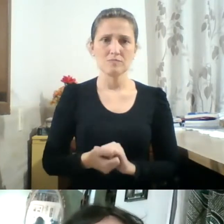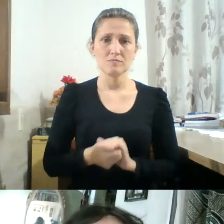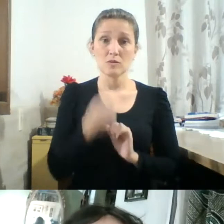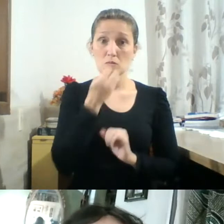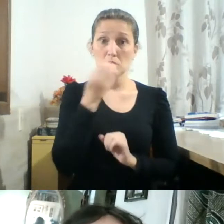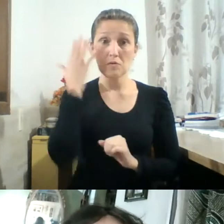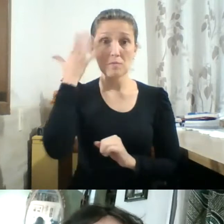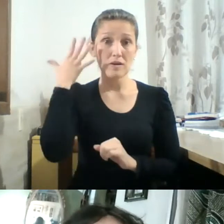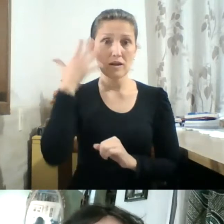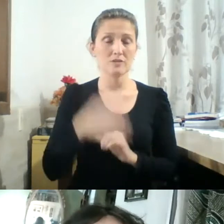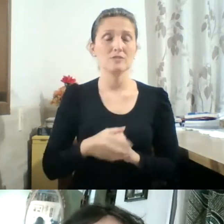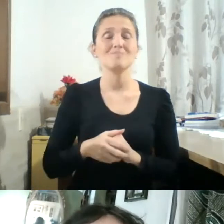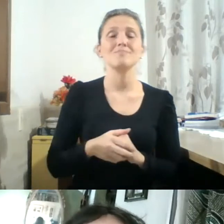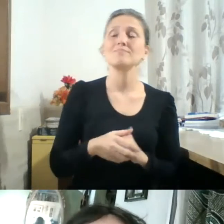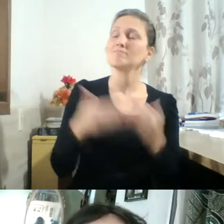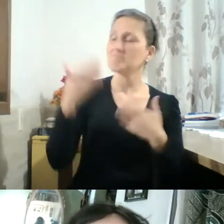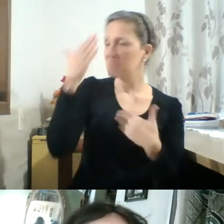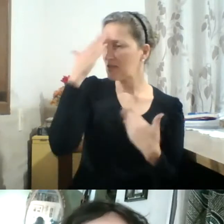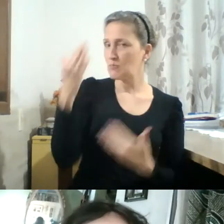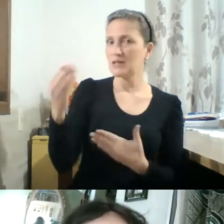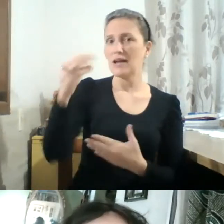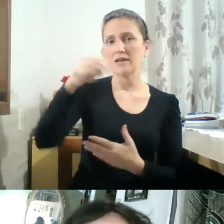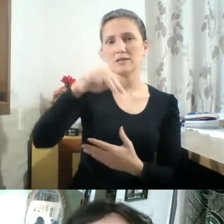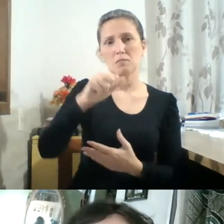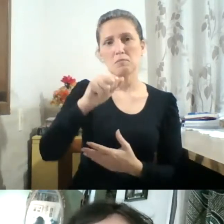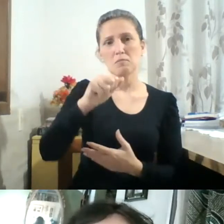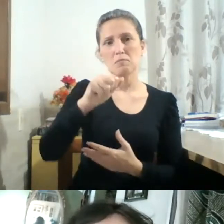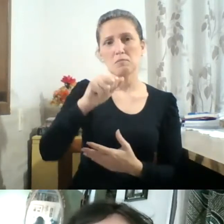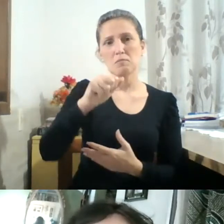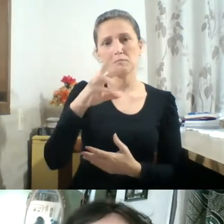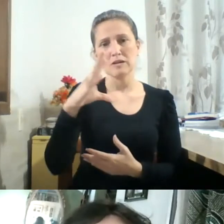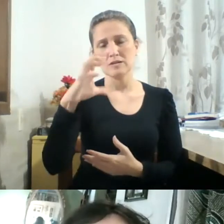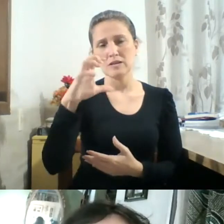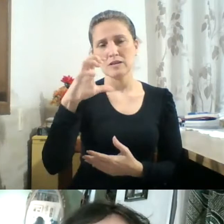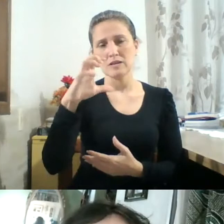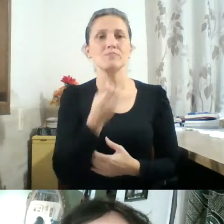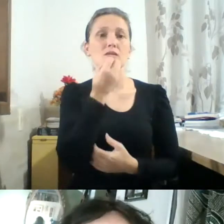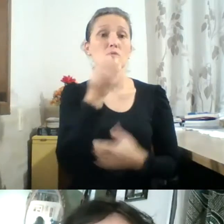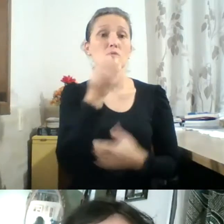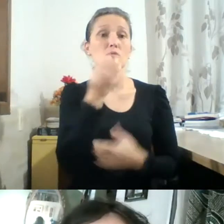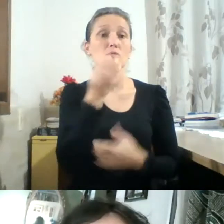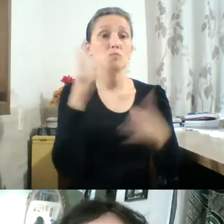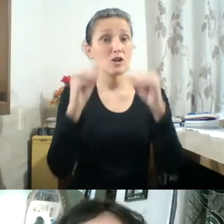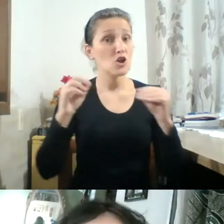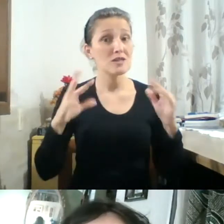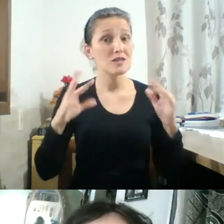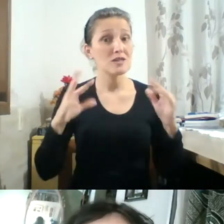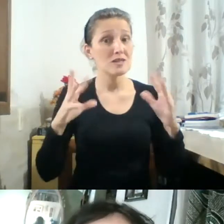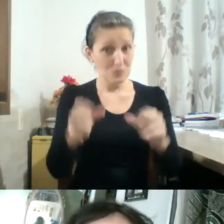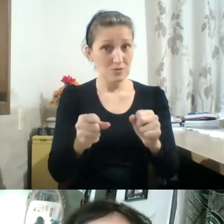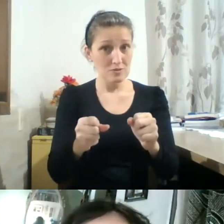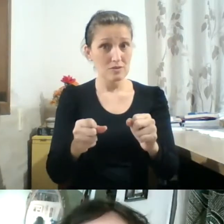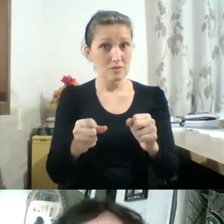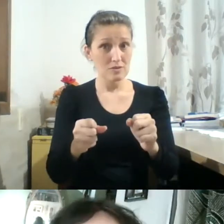Obrigada, Marcelo. Bom, boa noite para todos e todas. A